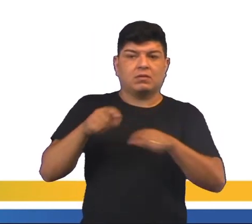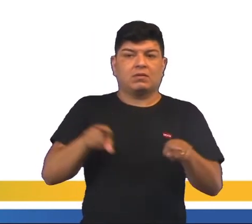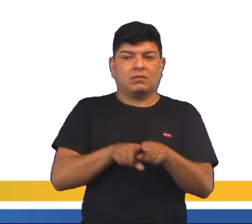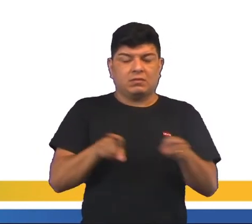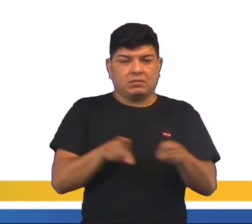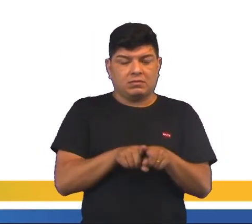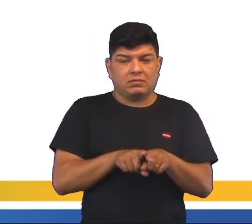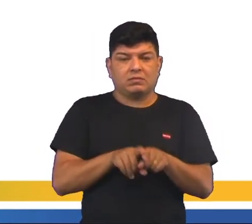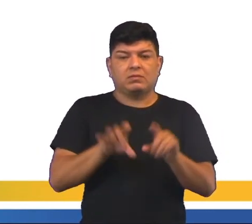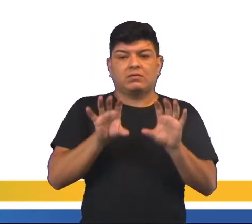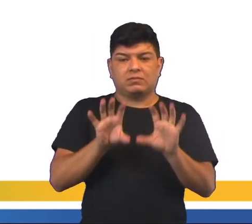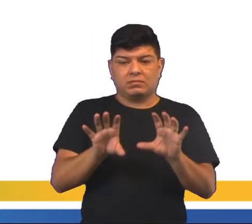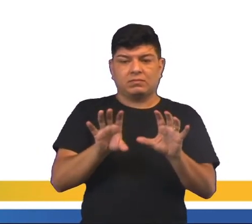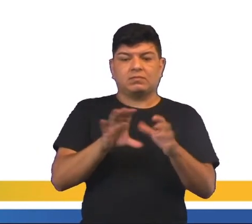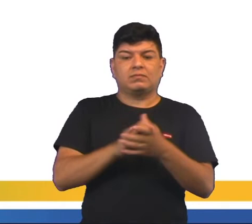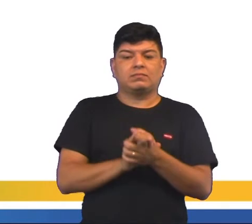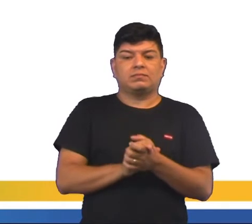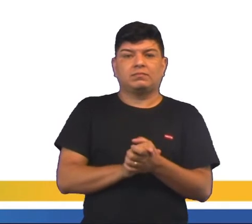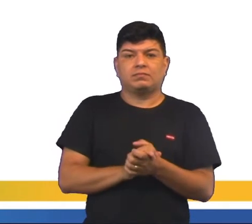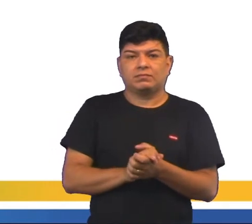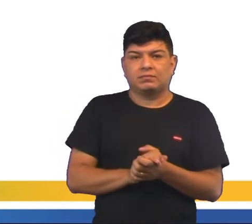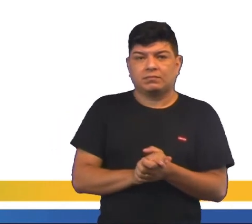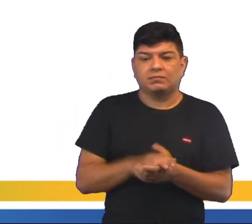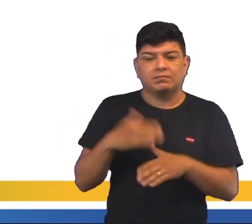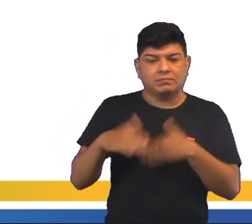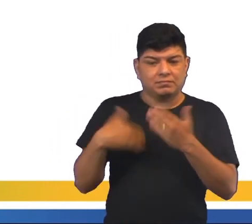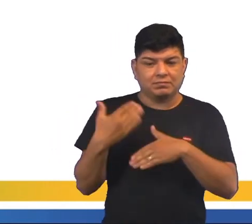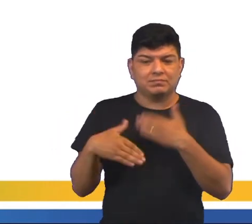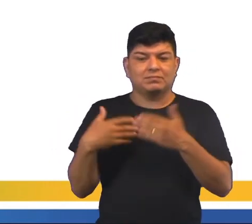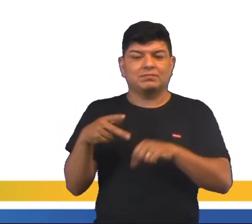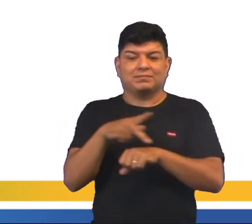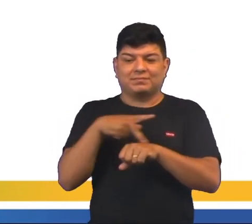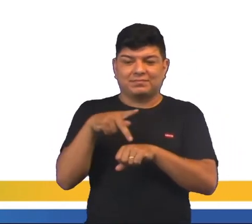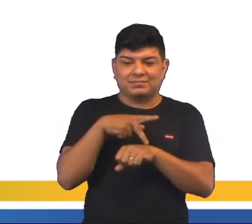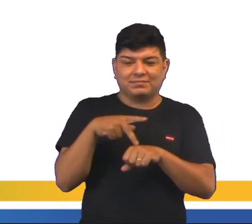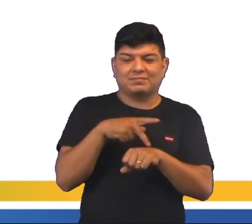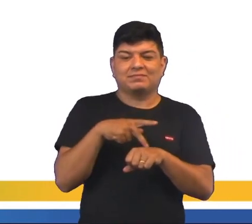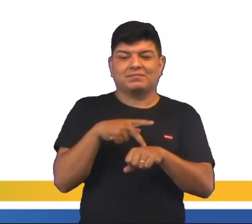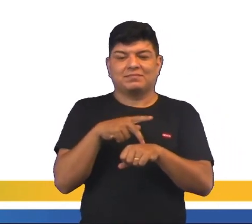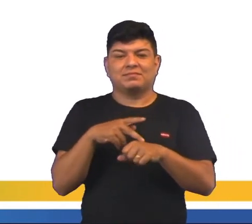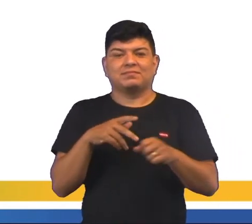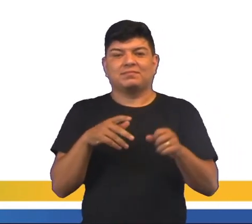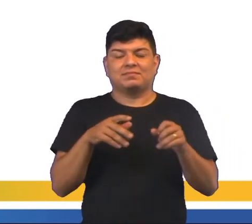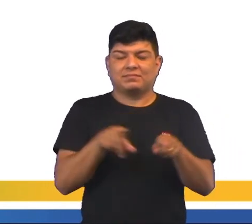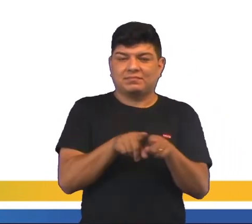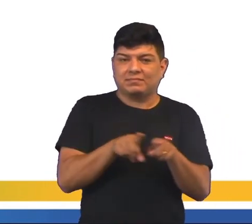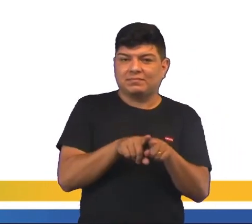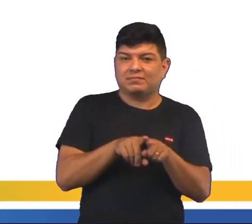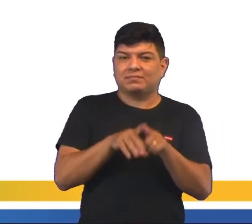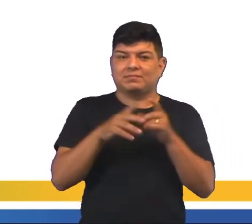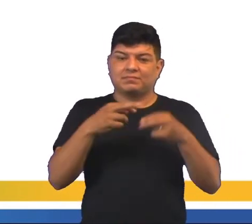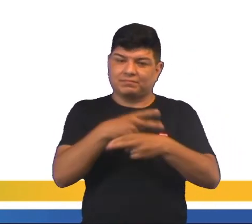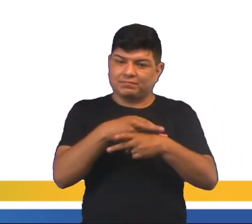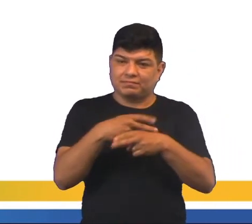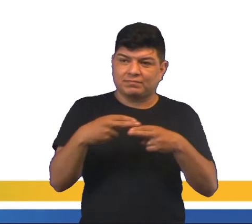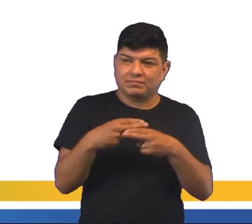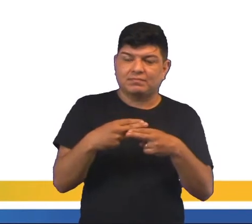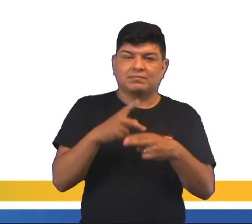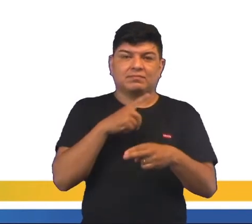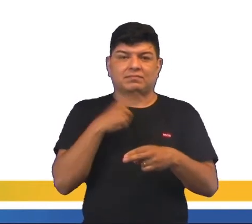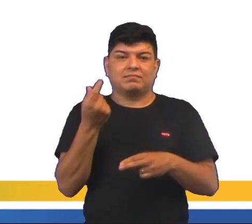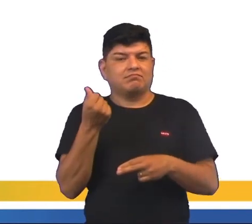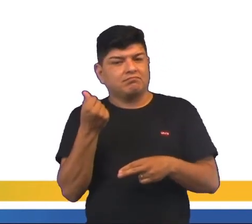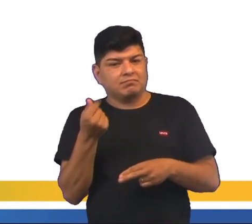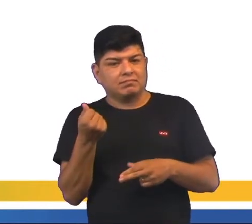região esta está e se desenvolve em países exportadores de commodities, ou seja, produtos que têm